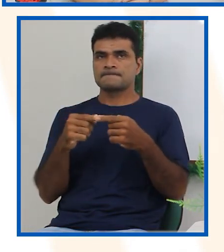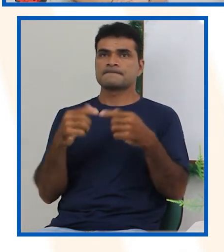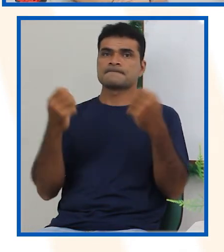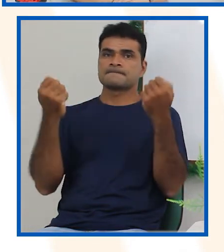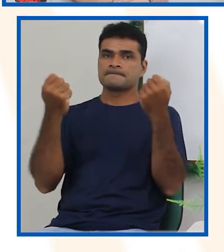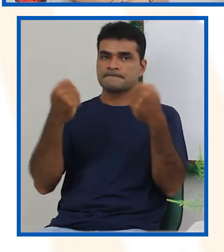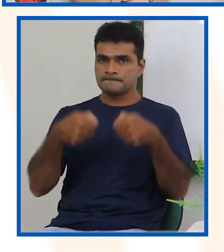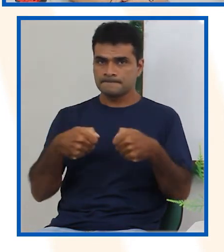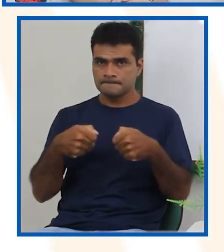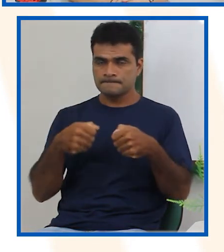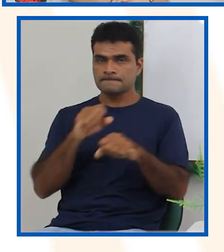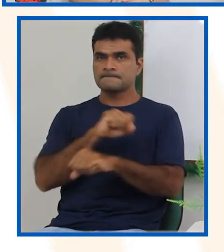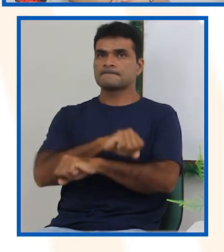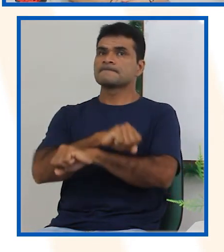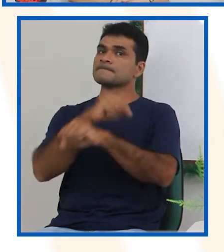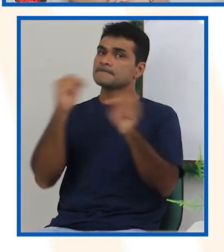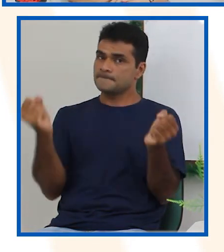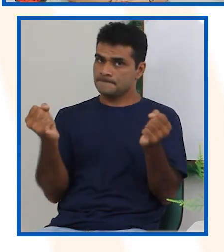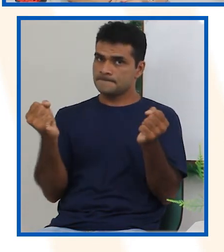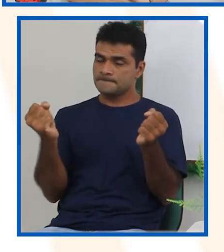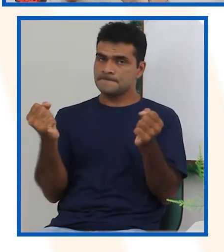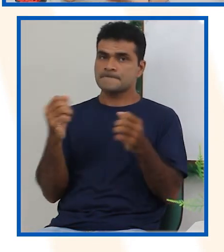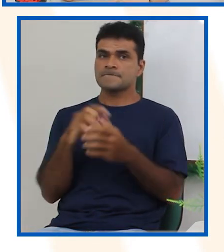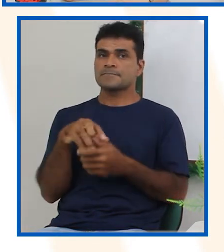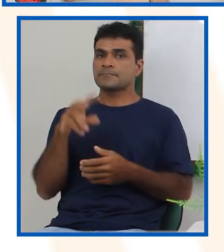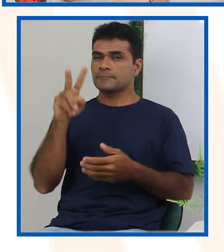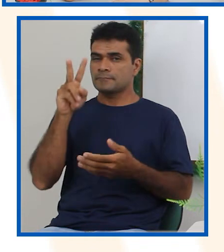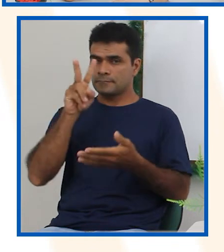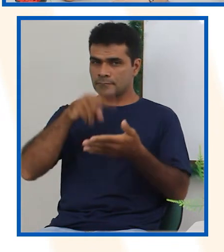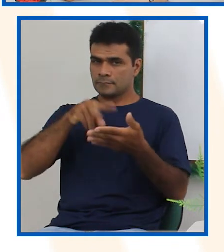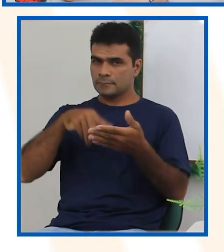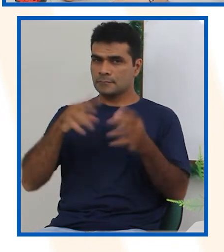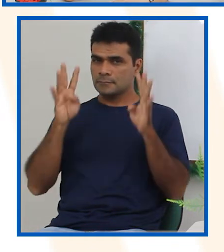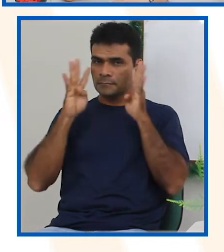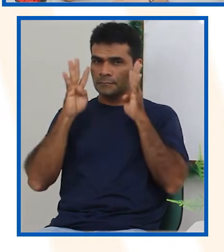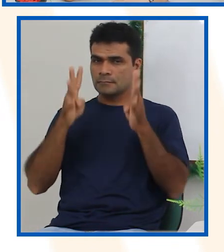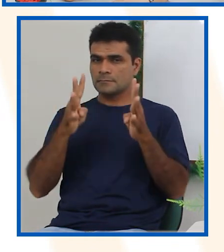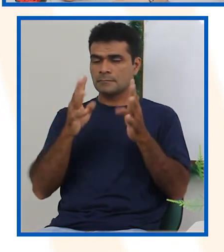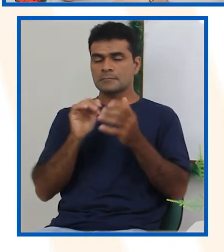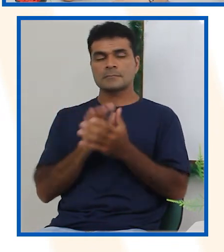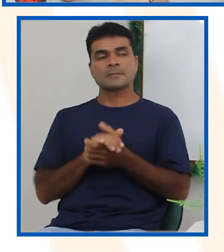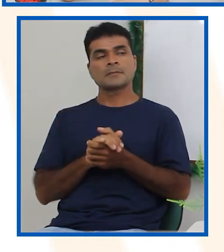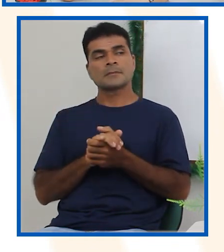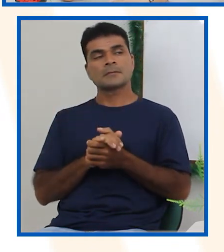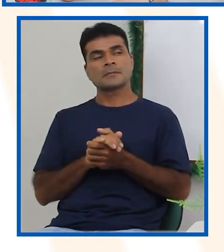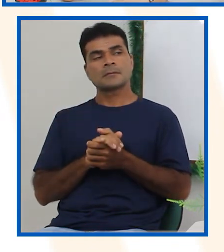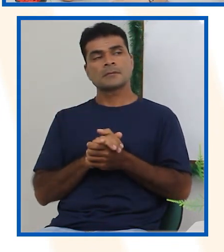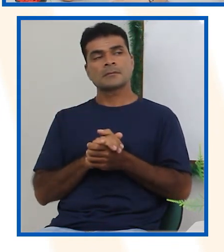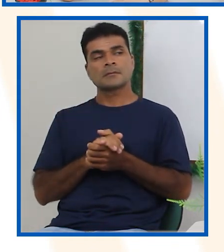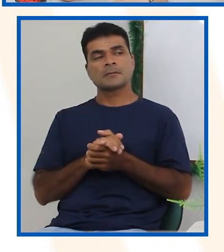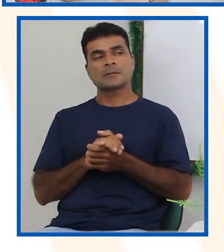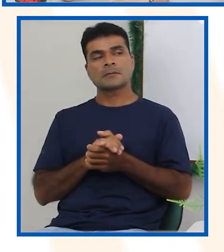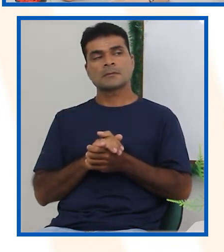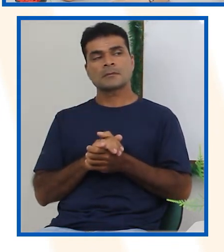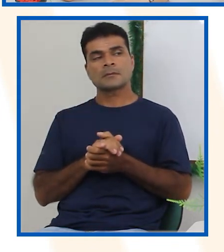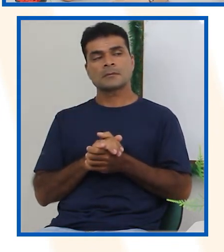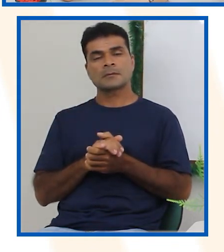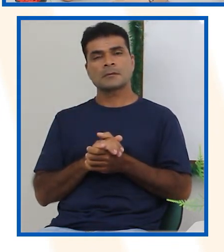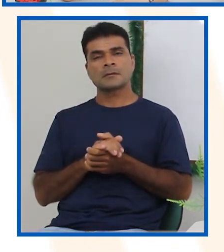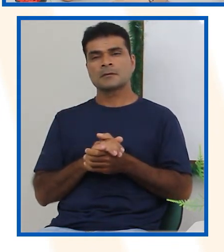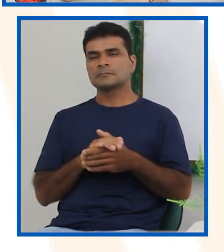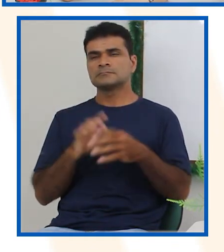prestem atenção no que eu vou ler agora, ó. Prestando bastante atenção porque uma